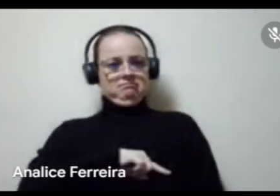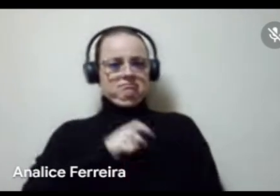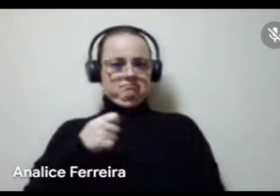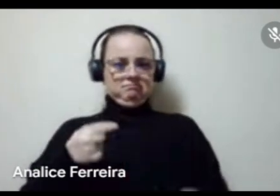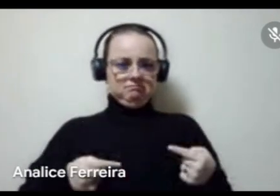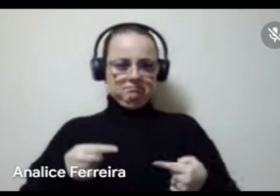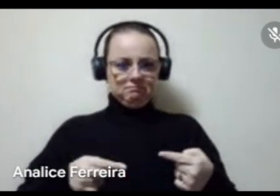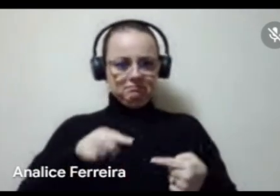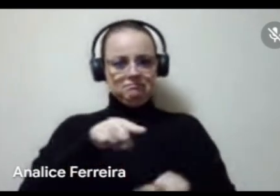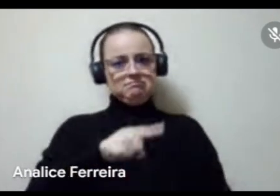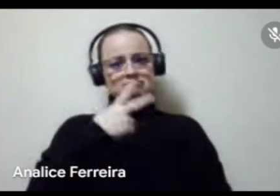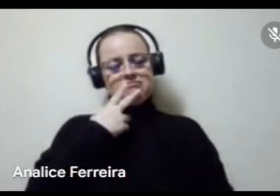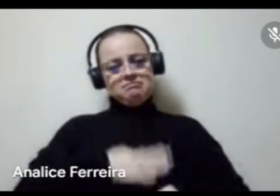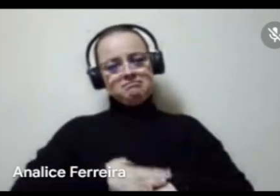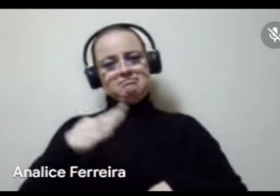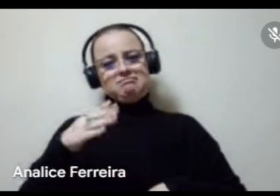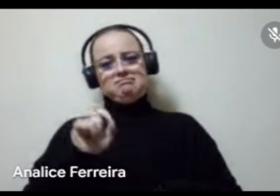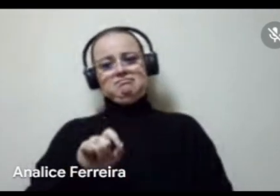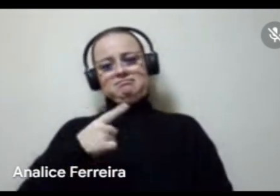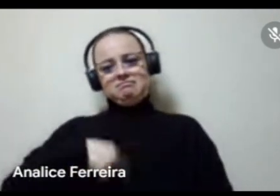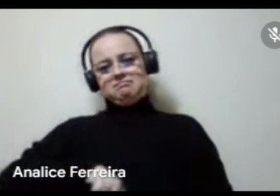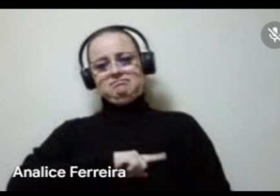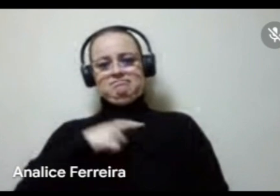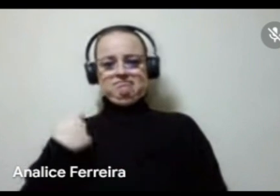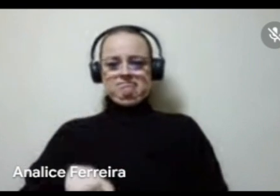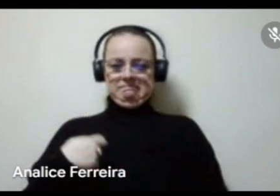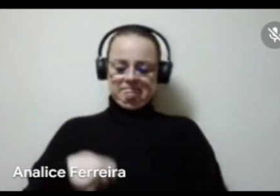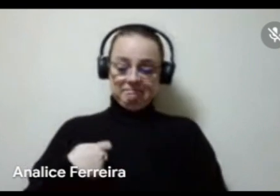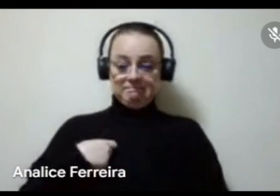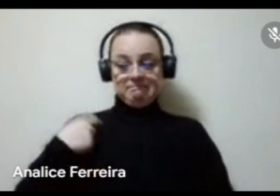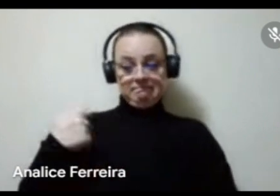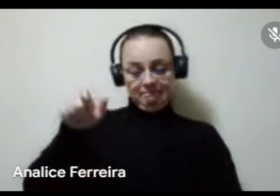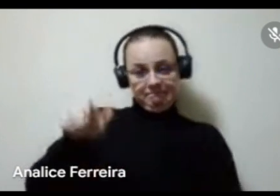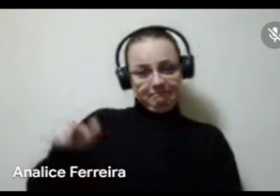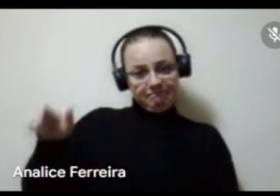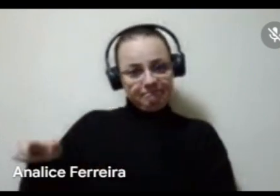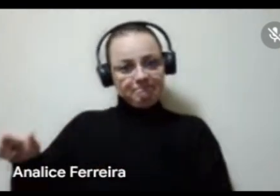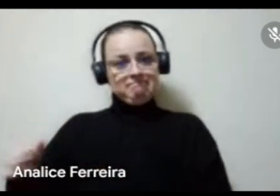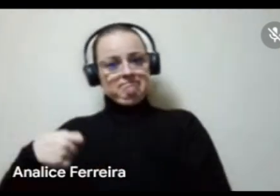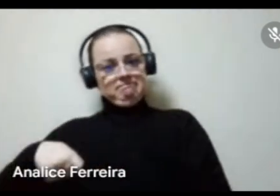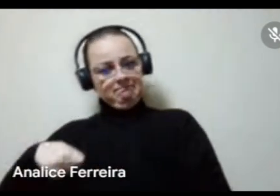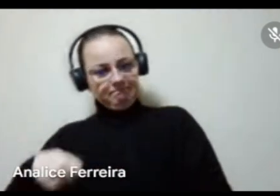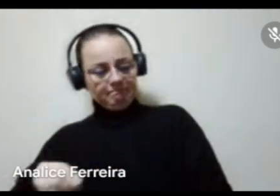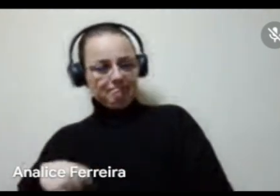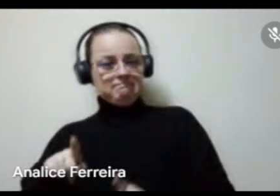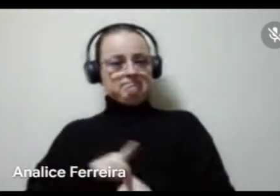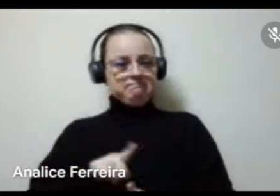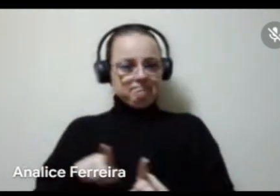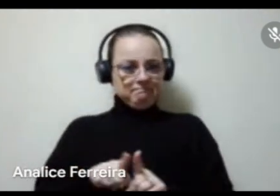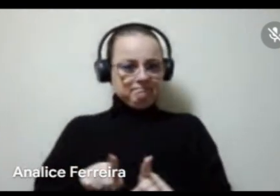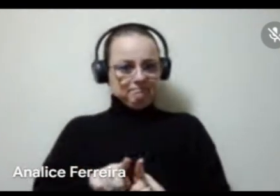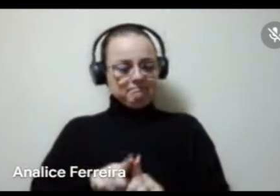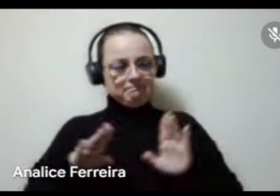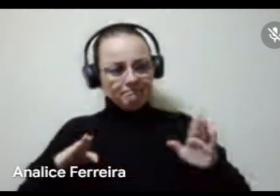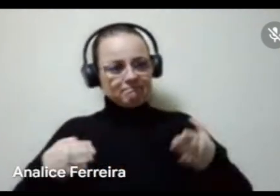nessas escutas, muito mais do que as nossas necessidades, as necessidades dos nossos segmentos, são questões mais